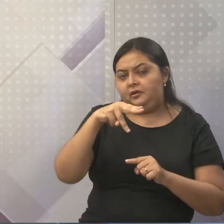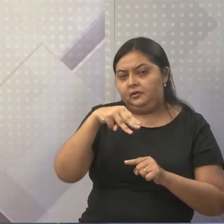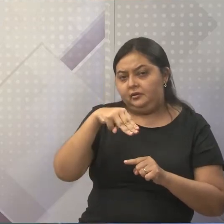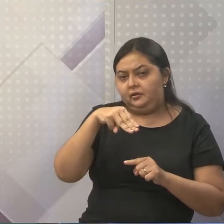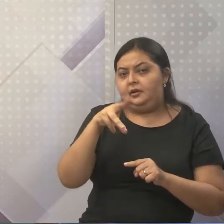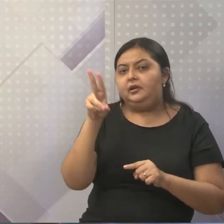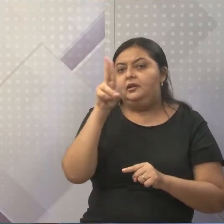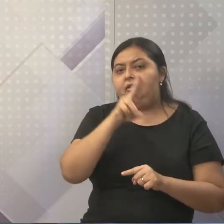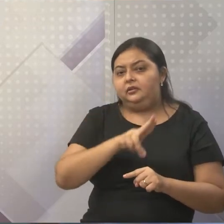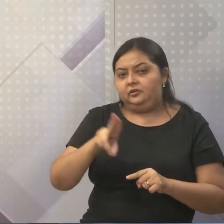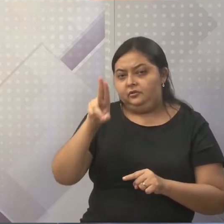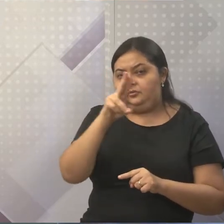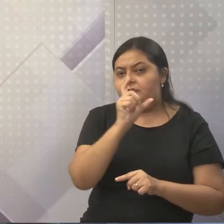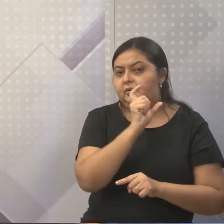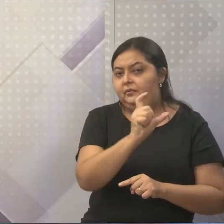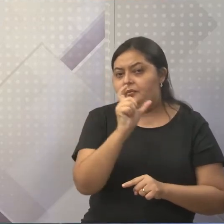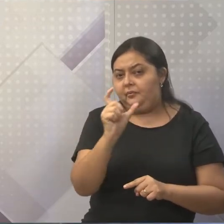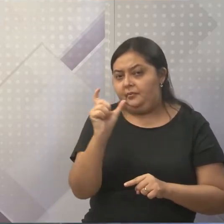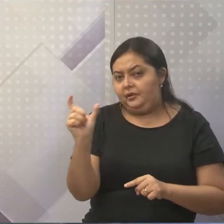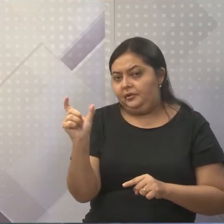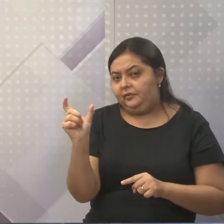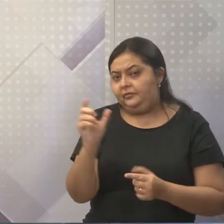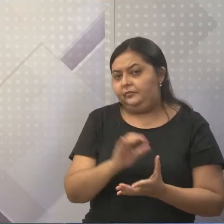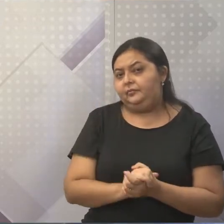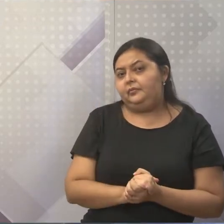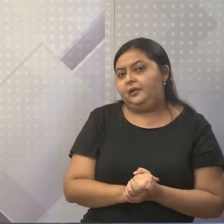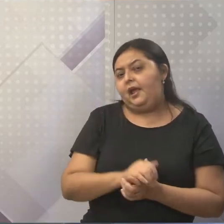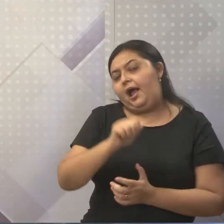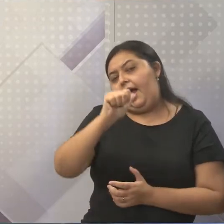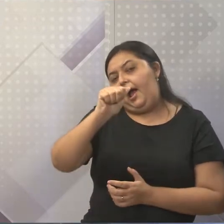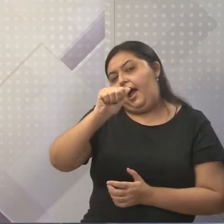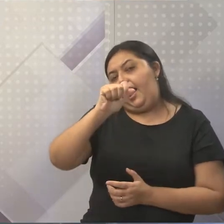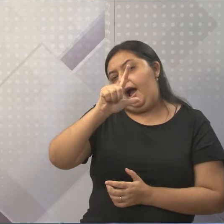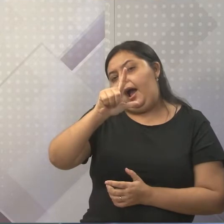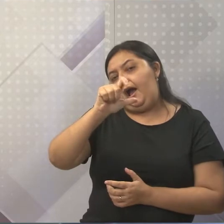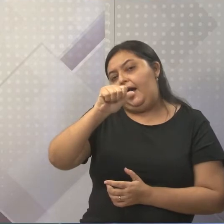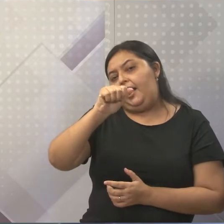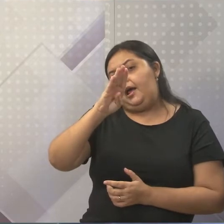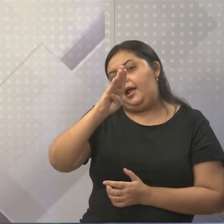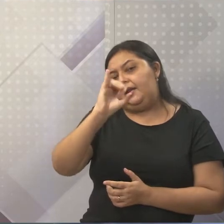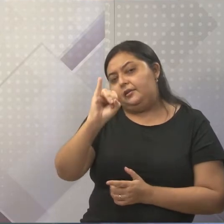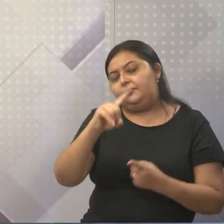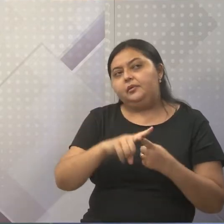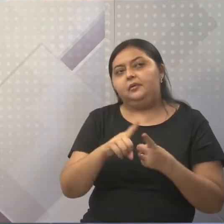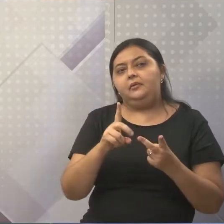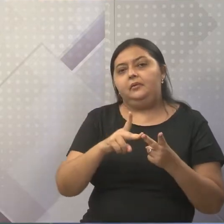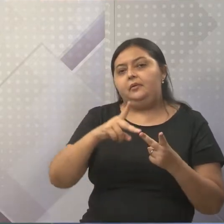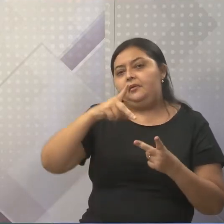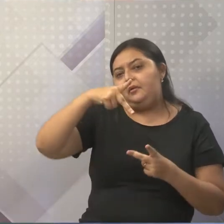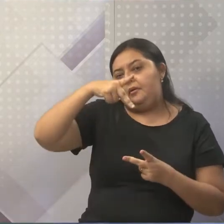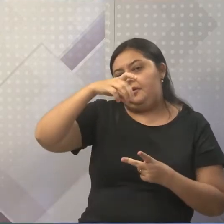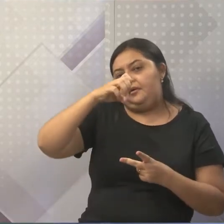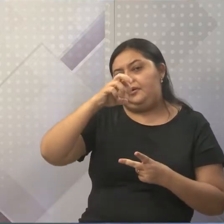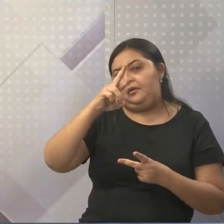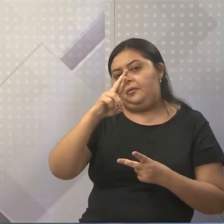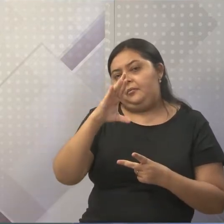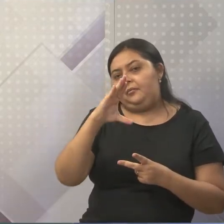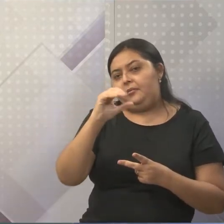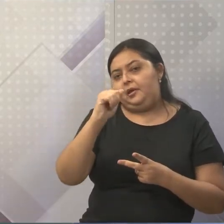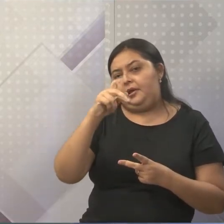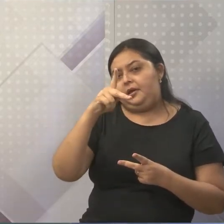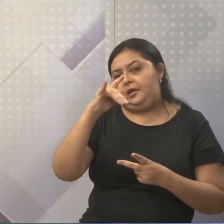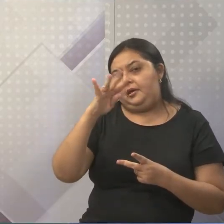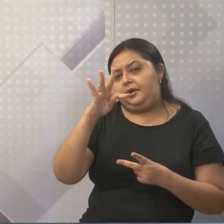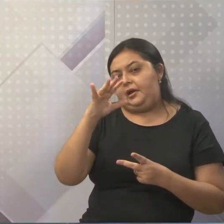normalmente essas palavras. Alibi, pelo menos. Alibi, per capita, que nós usamos. A renda per capita. Então,